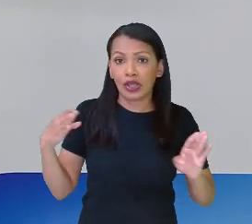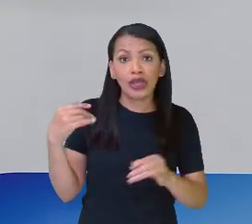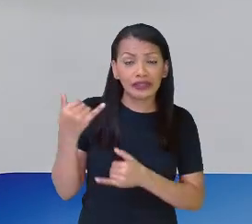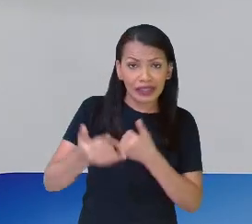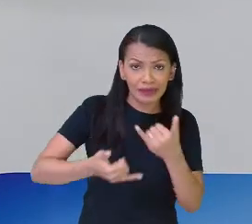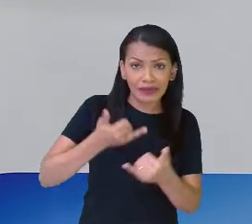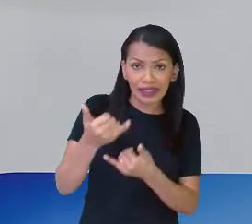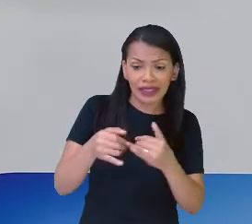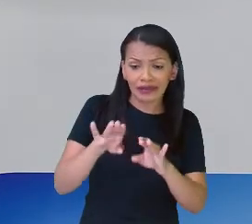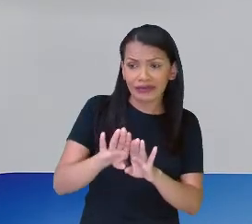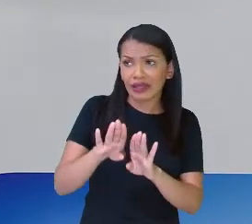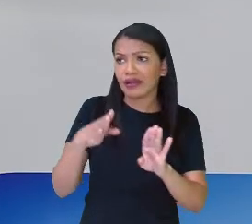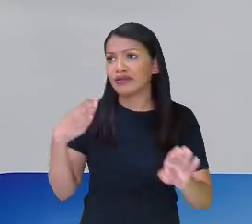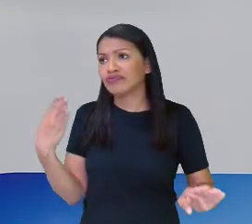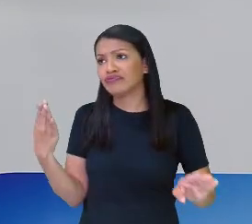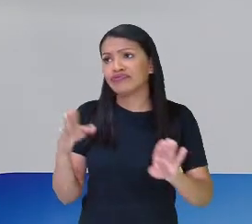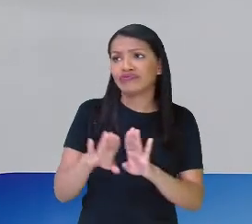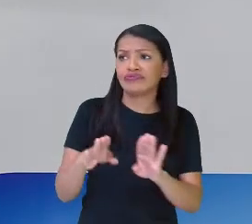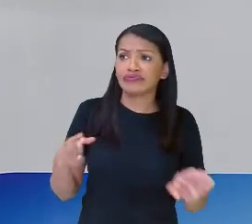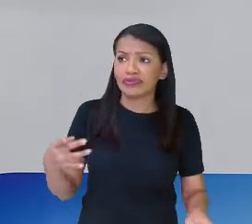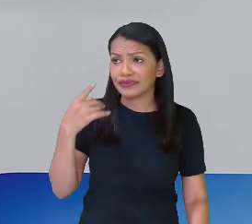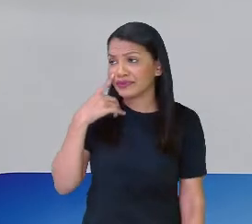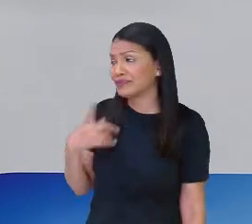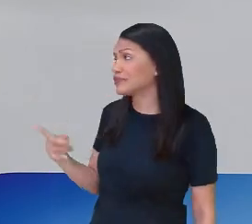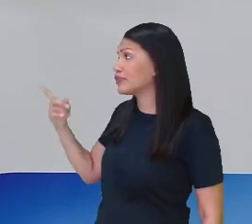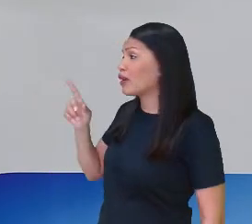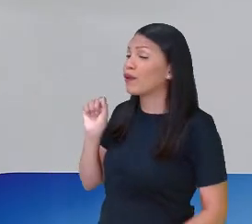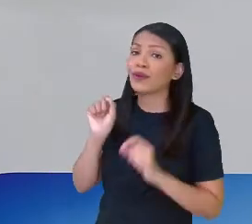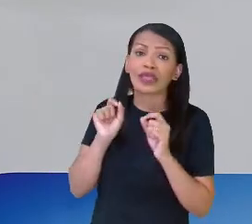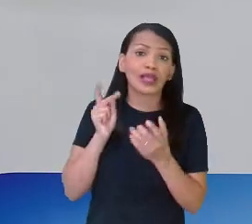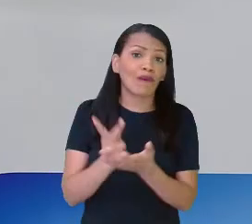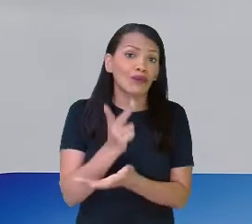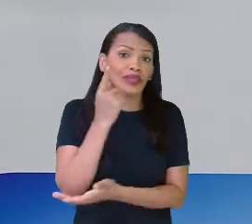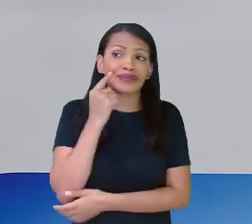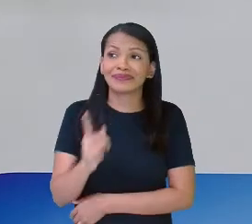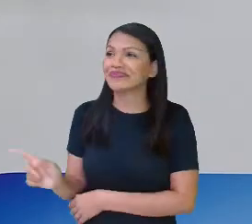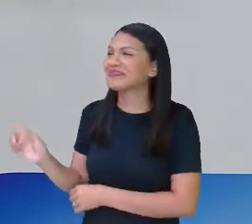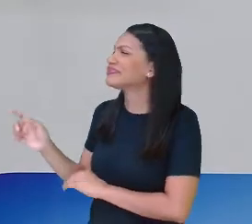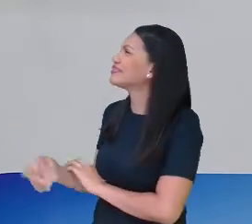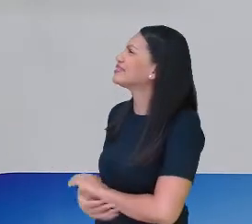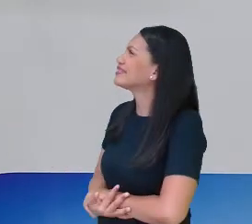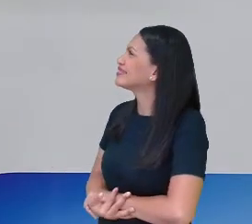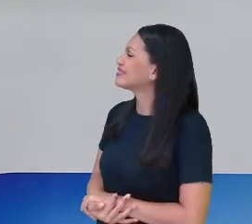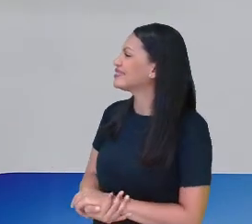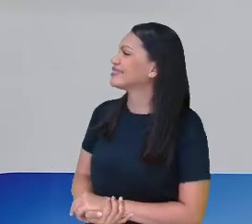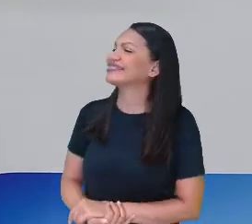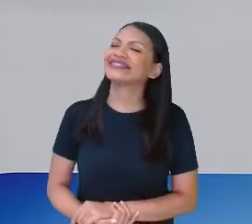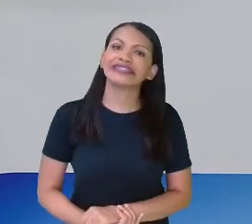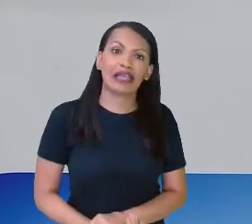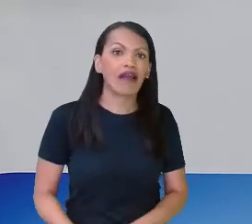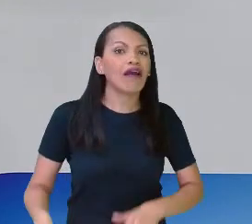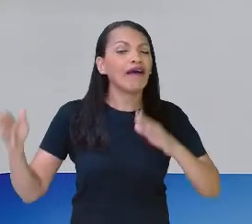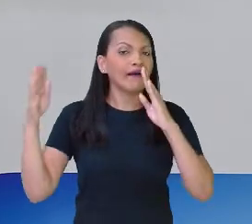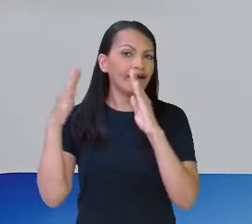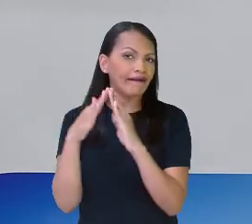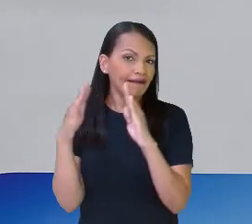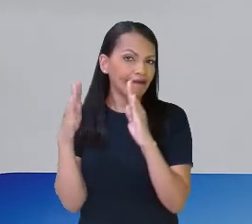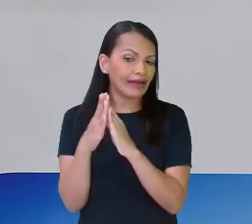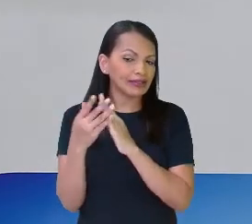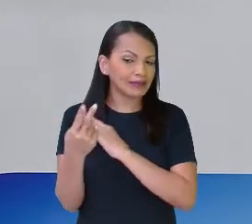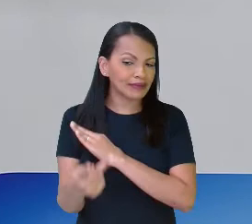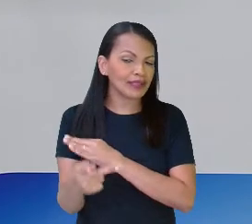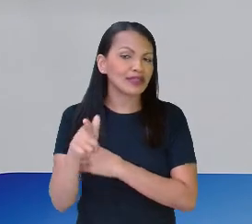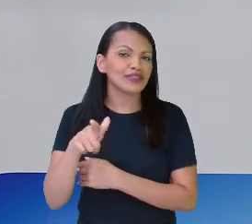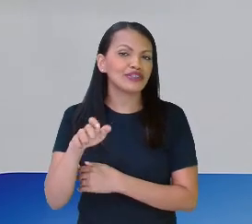brinquedo saem, certo? Aí, que está acontecendo aqui? A casinha de Giovanna, casinha de boneca aqui de